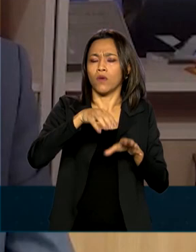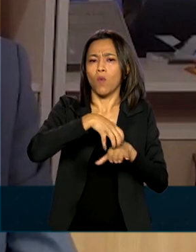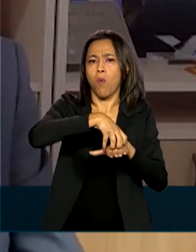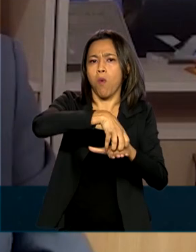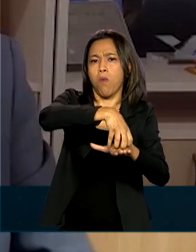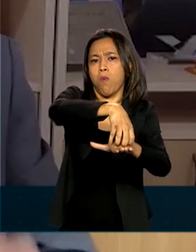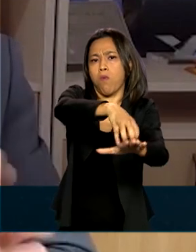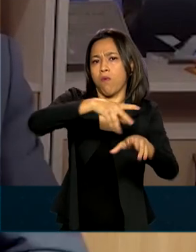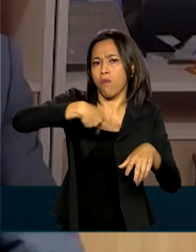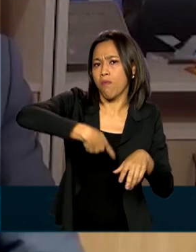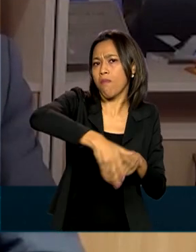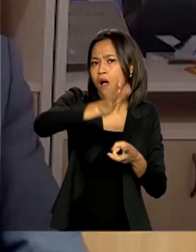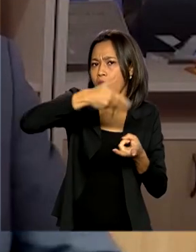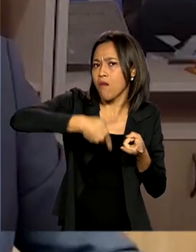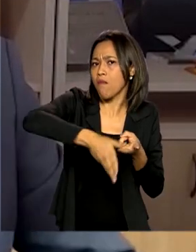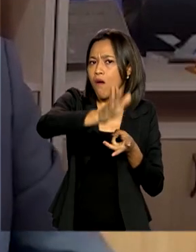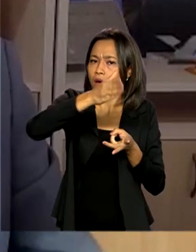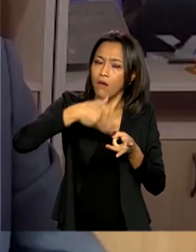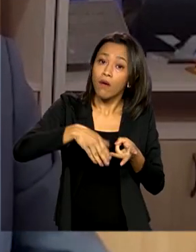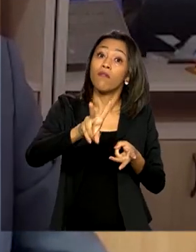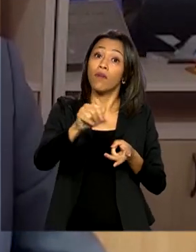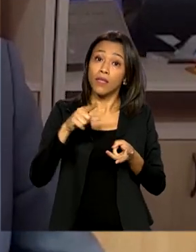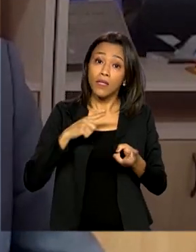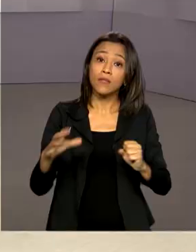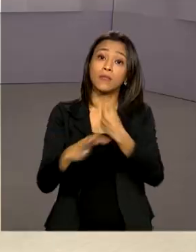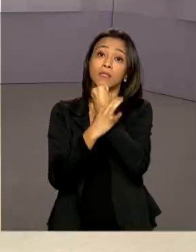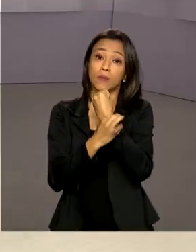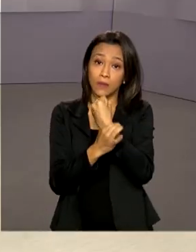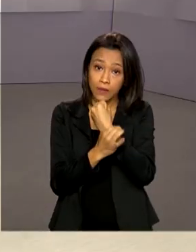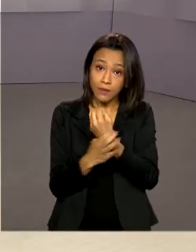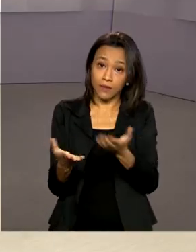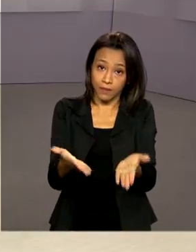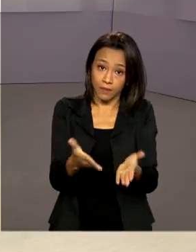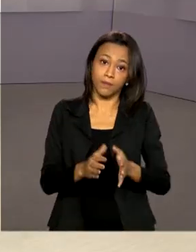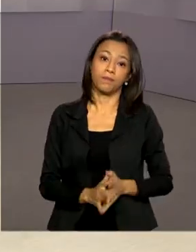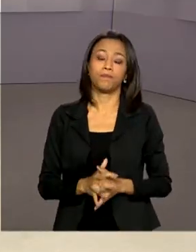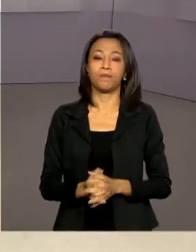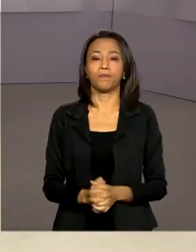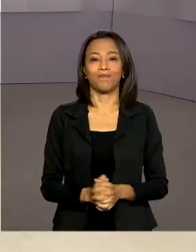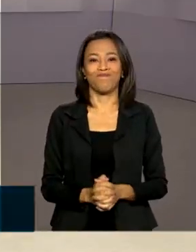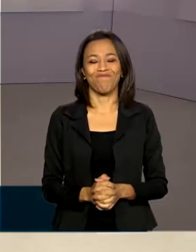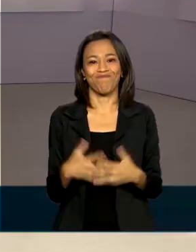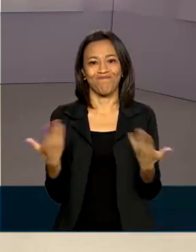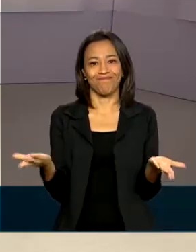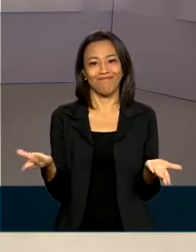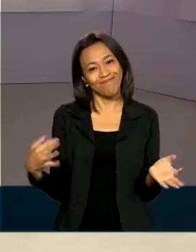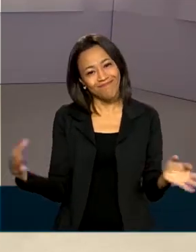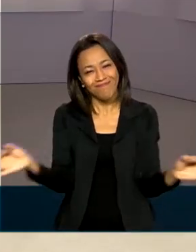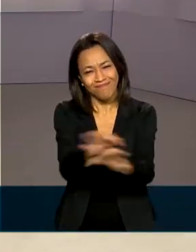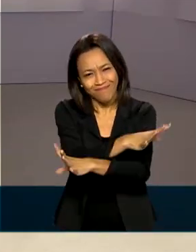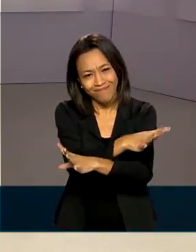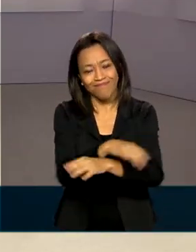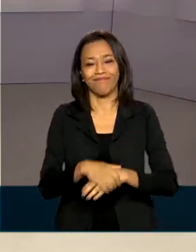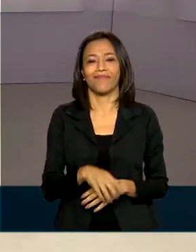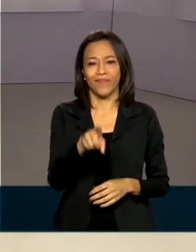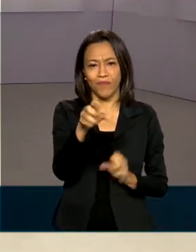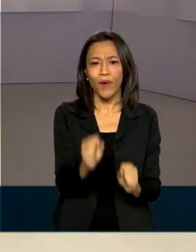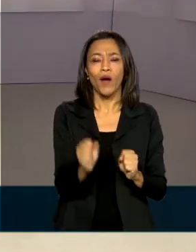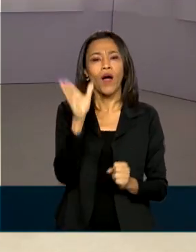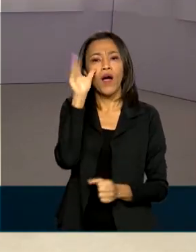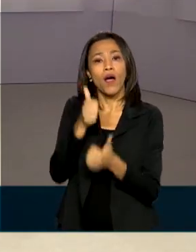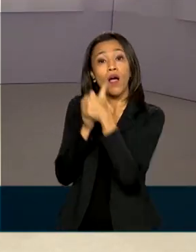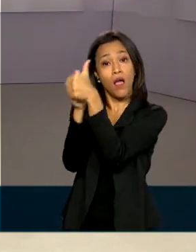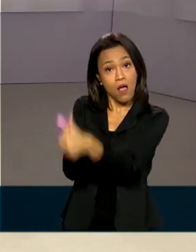importante, aumentar a segurança dessas ferrovias. Bom, a gente fica por aqui. Você pode nos